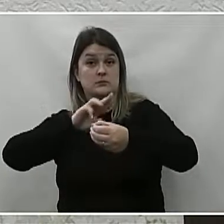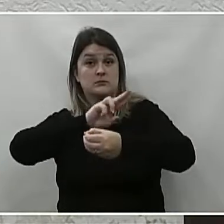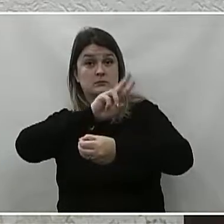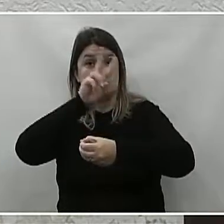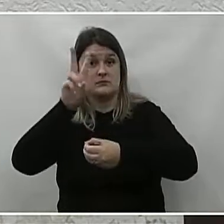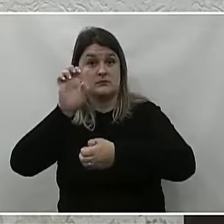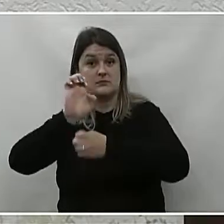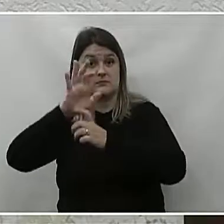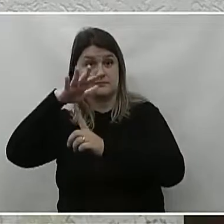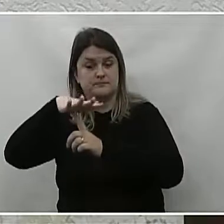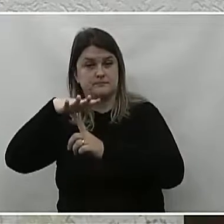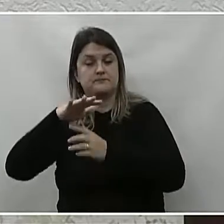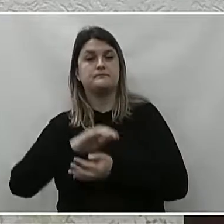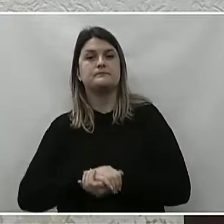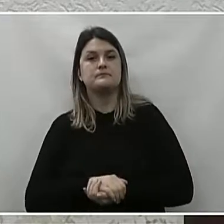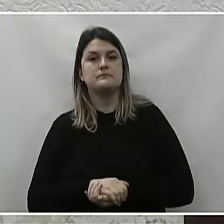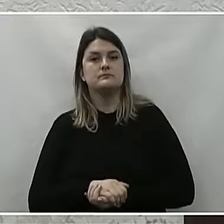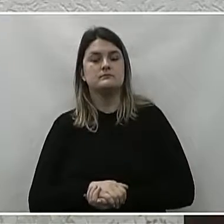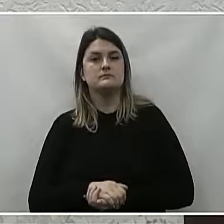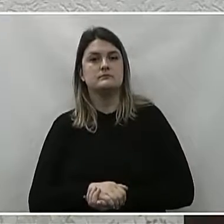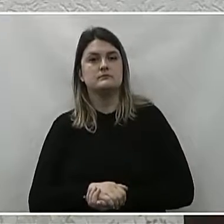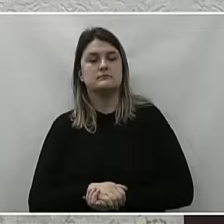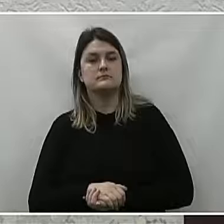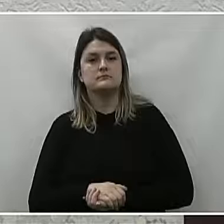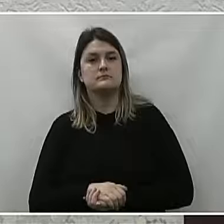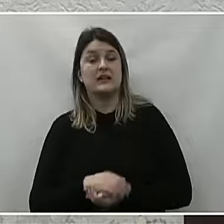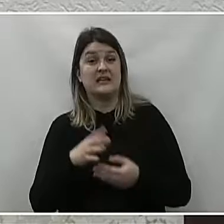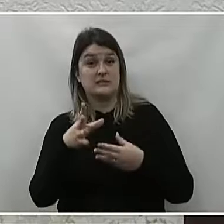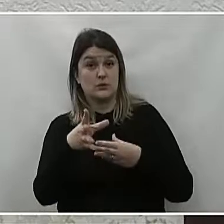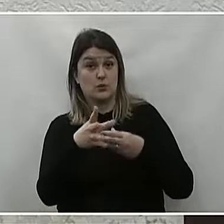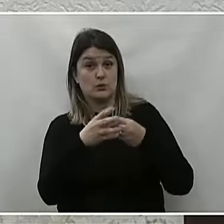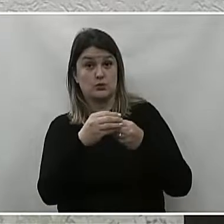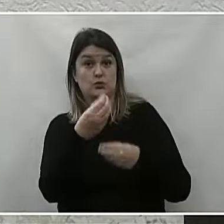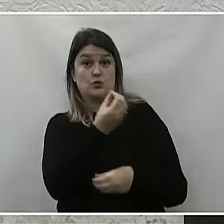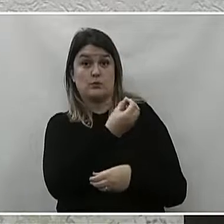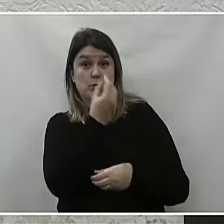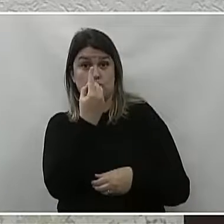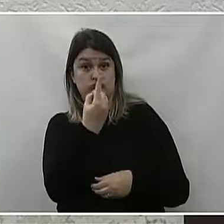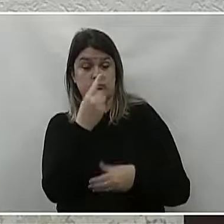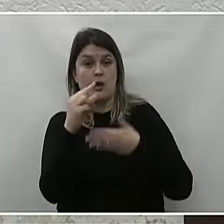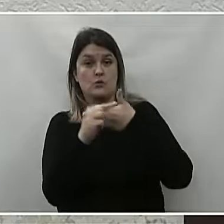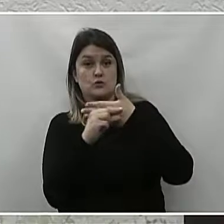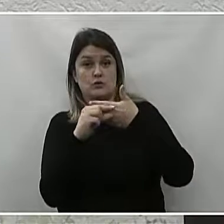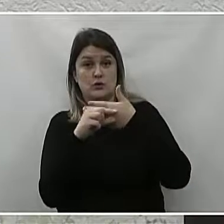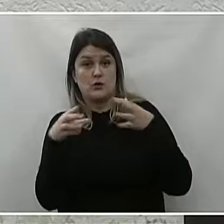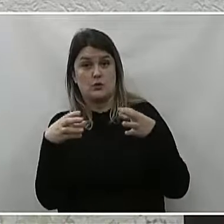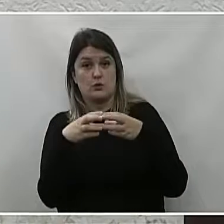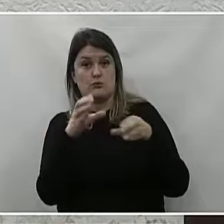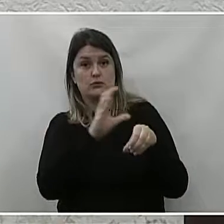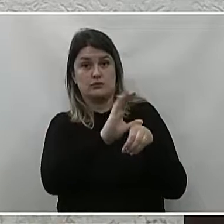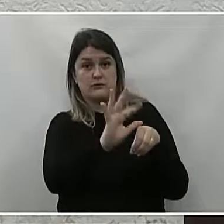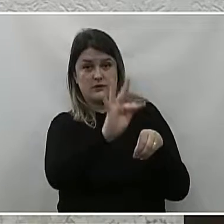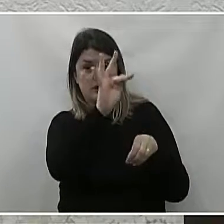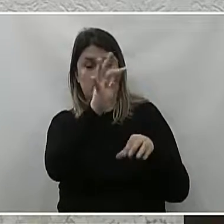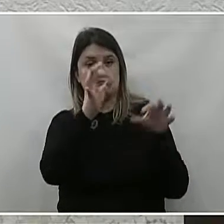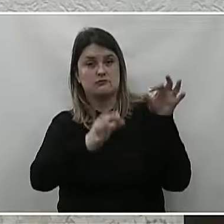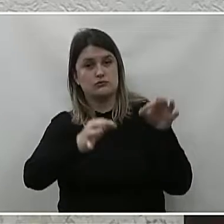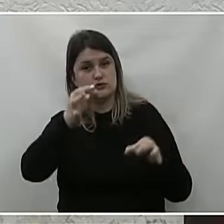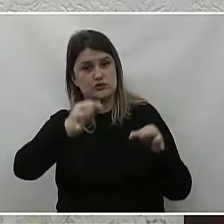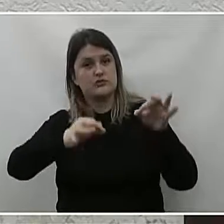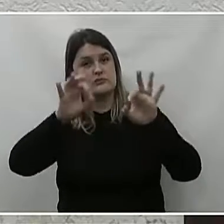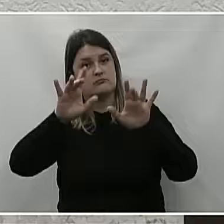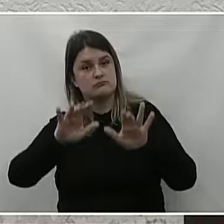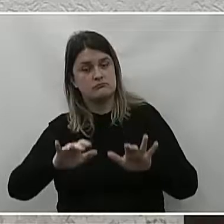Vitória, Paraná. Fundamentação. A emenda de número 1 de Autoria da Comissão de Constituição, Justiça e Redação